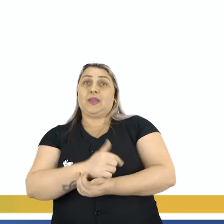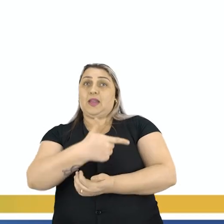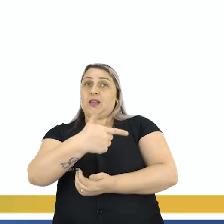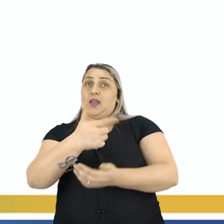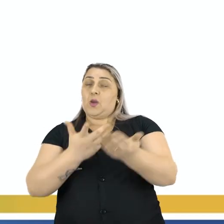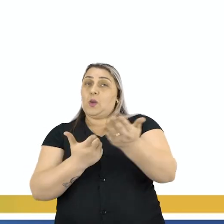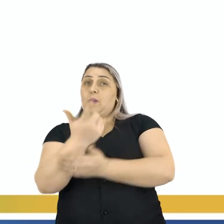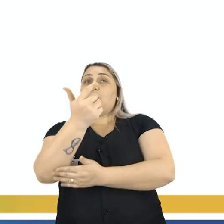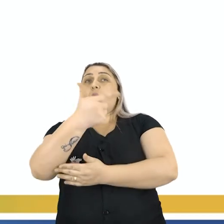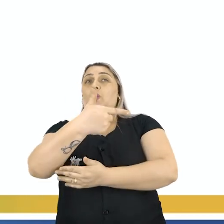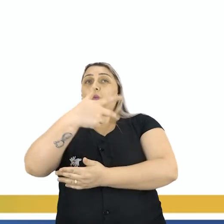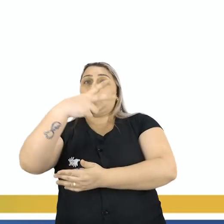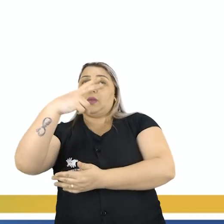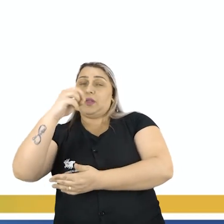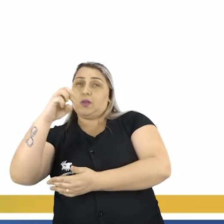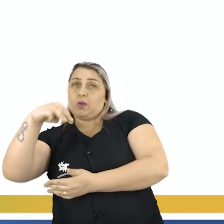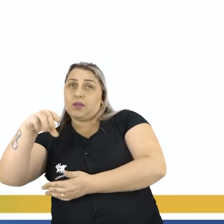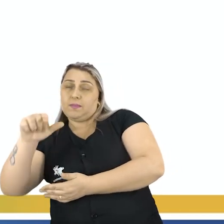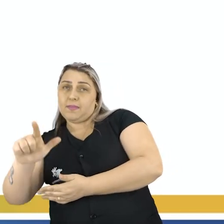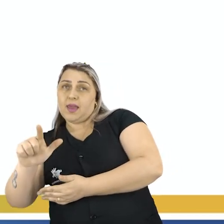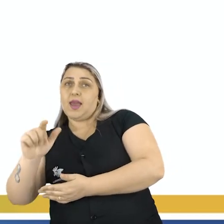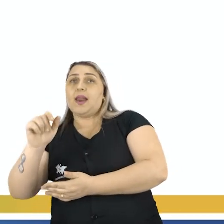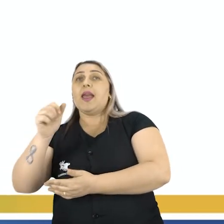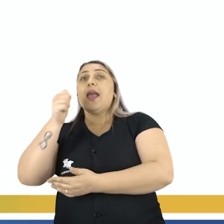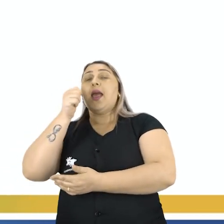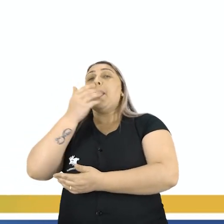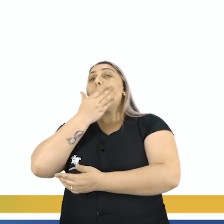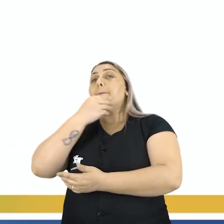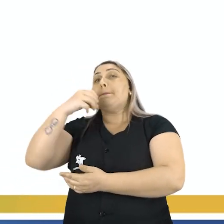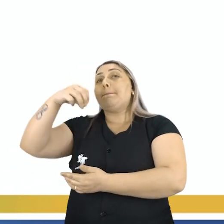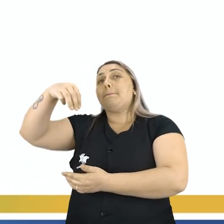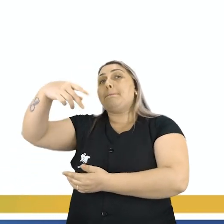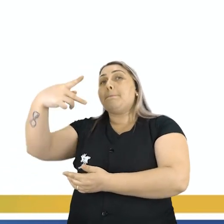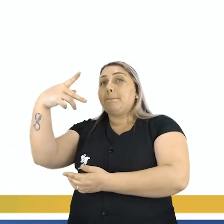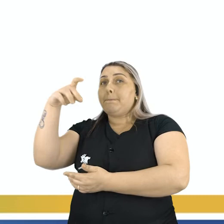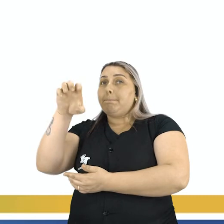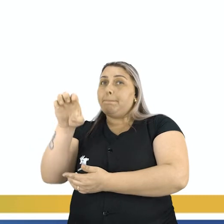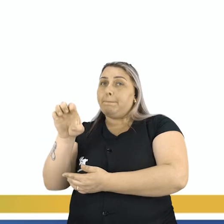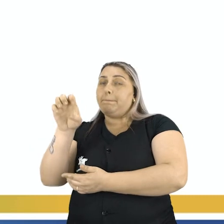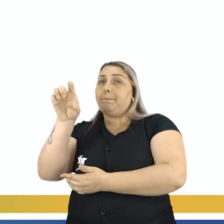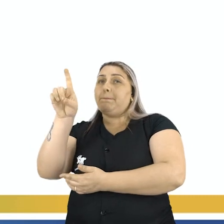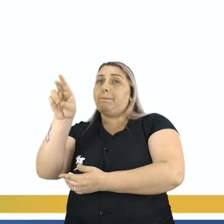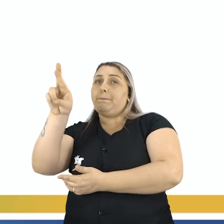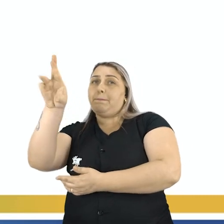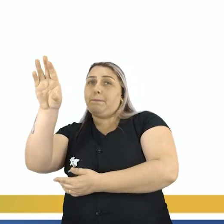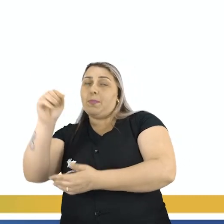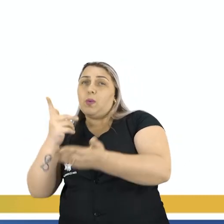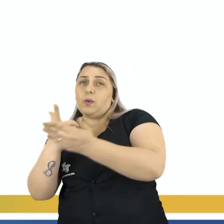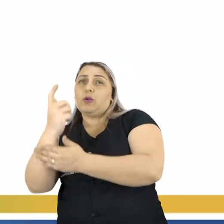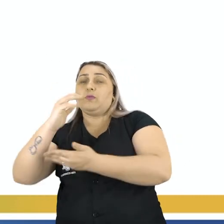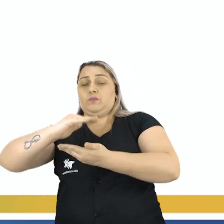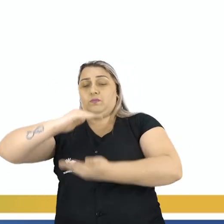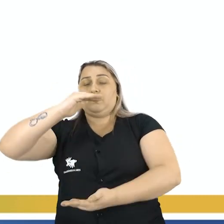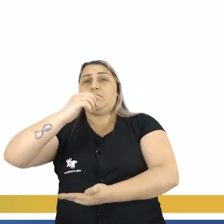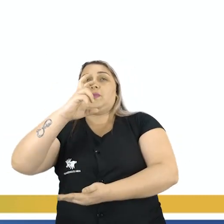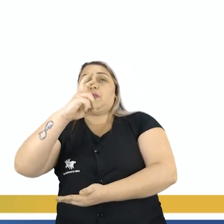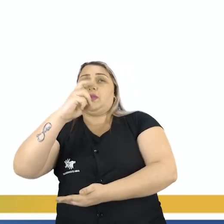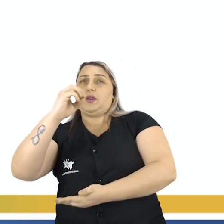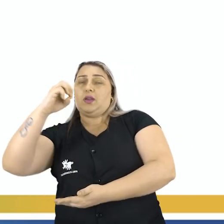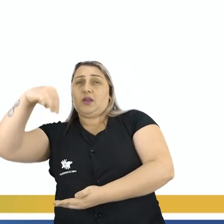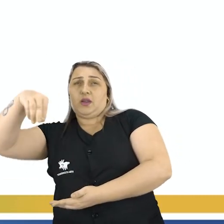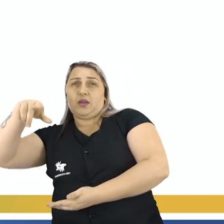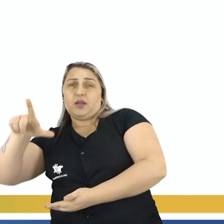ml E Pedro Uma garrafa De 500 ml E o que Que eu tenho Que solucionar Nesse